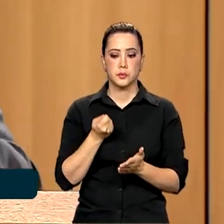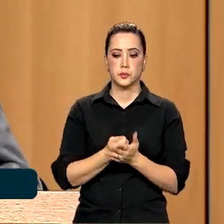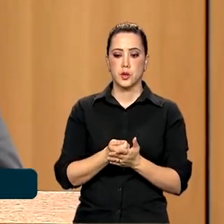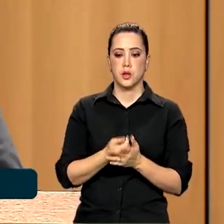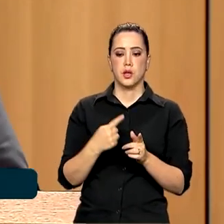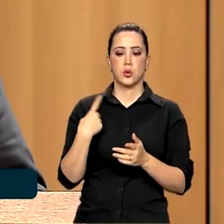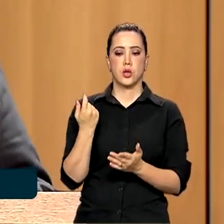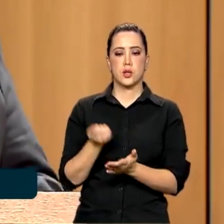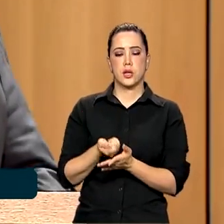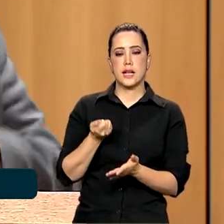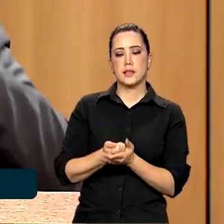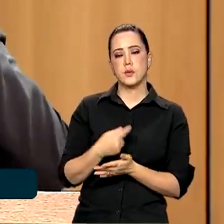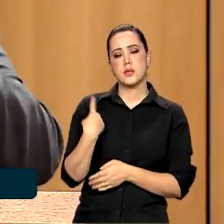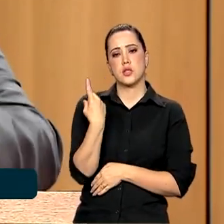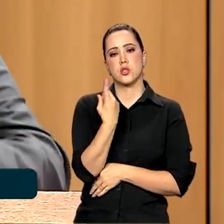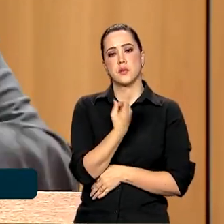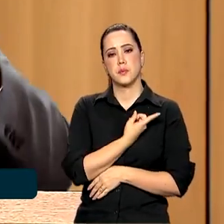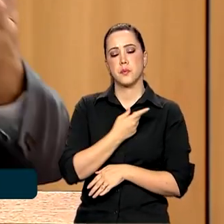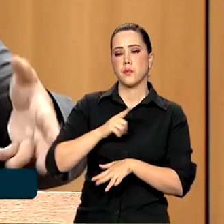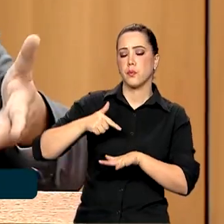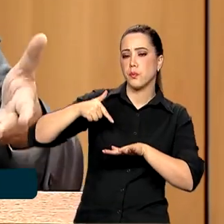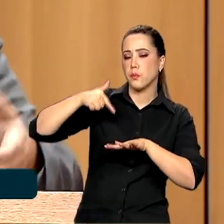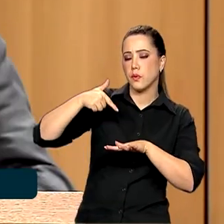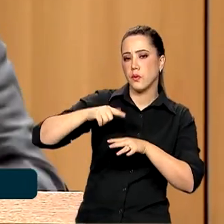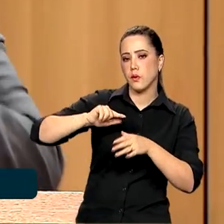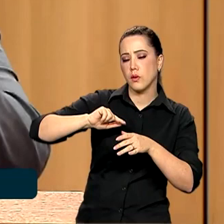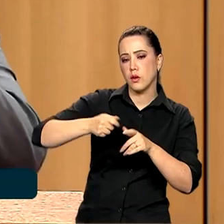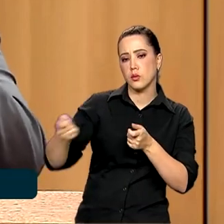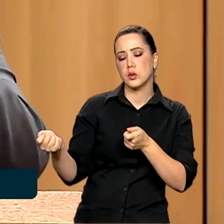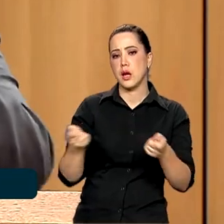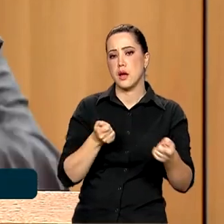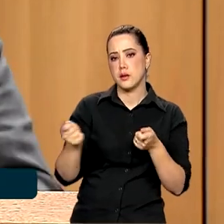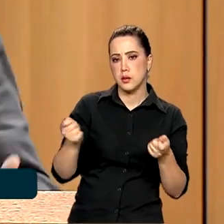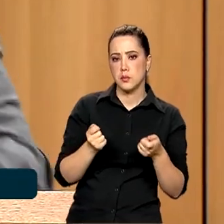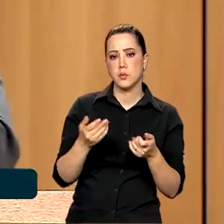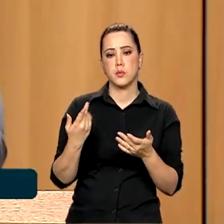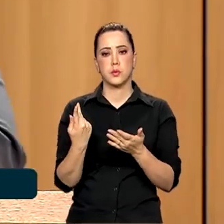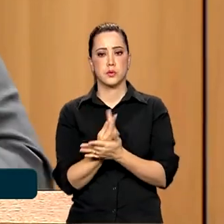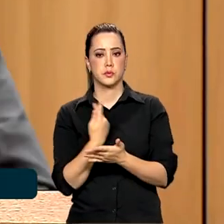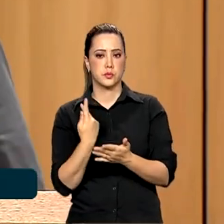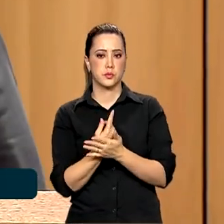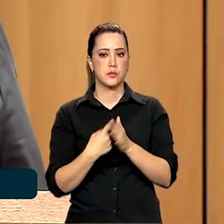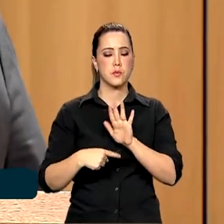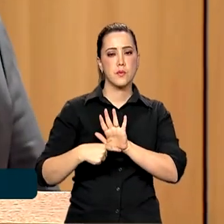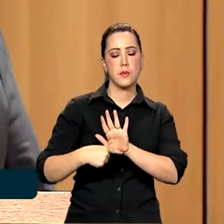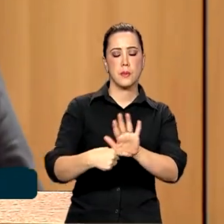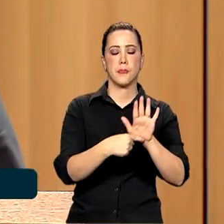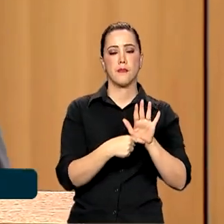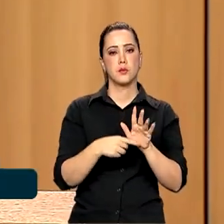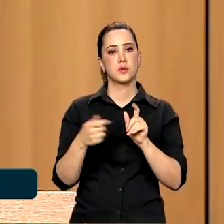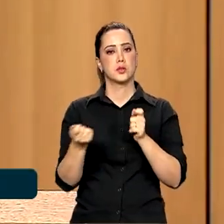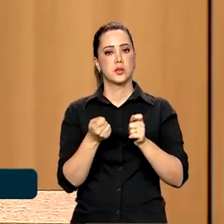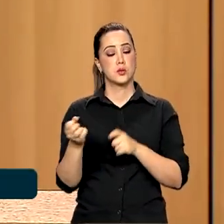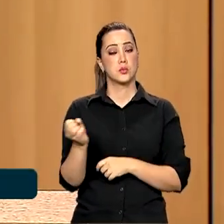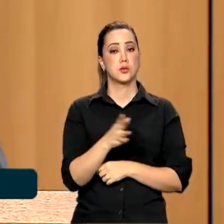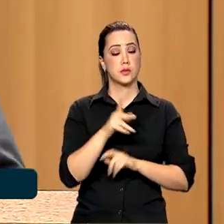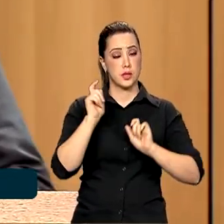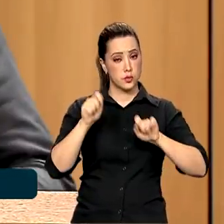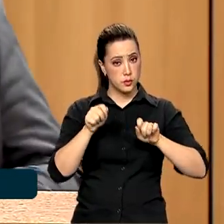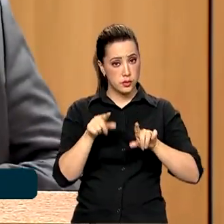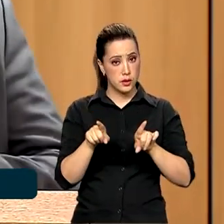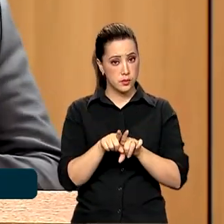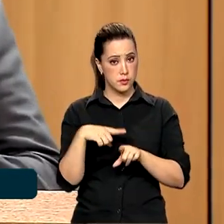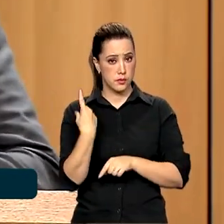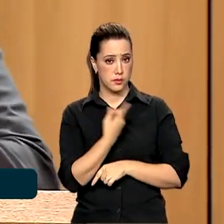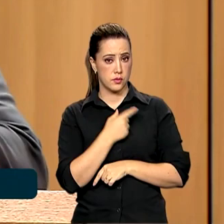outras cidades, inclusive com bloqueio de recursos, mostrando a atualidade do tema. E isto que foi destacado